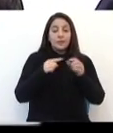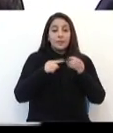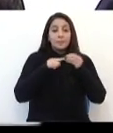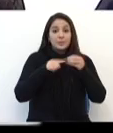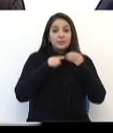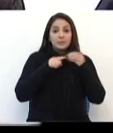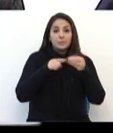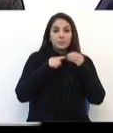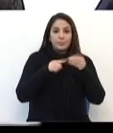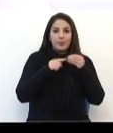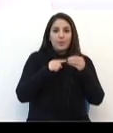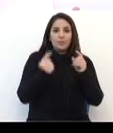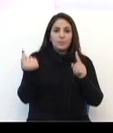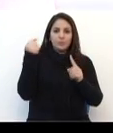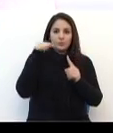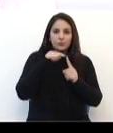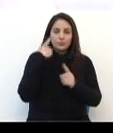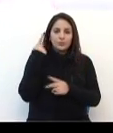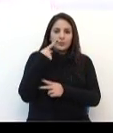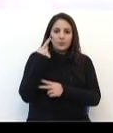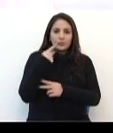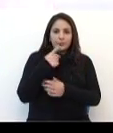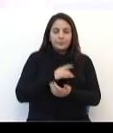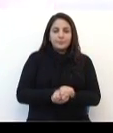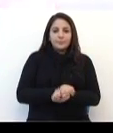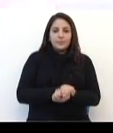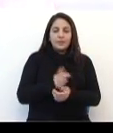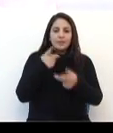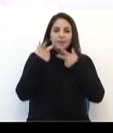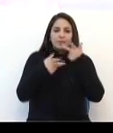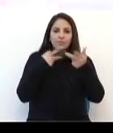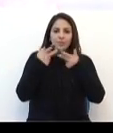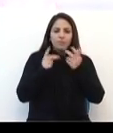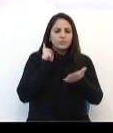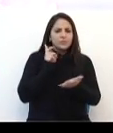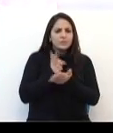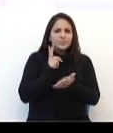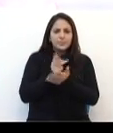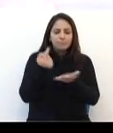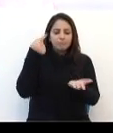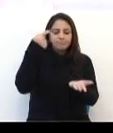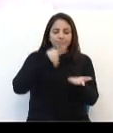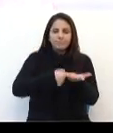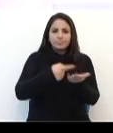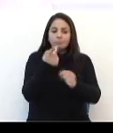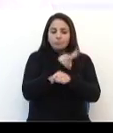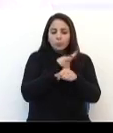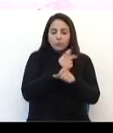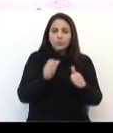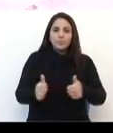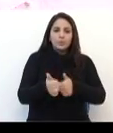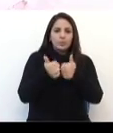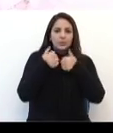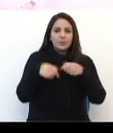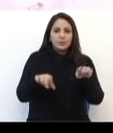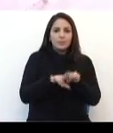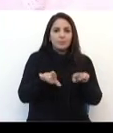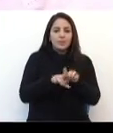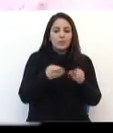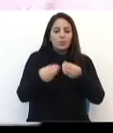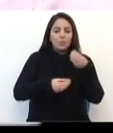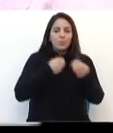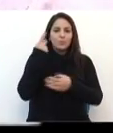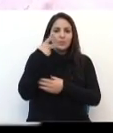vereador neste mandato. Marcos da Silva enfatizou que sempre se comprometeu em buscar melhorias, tanto para